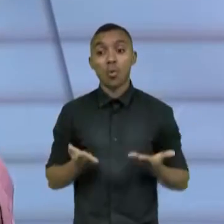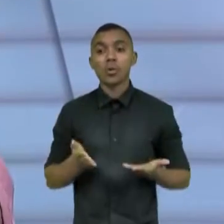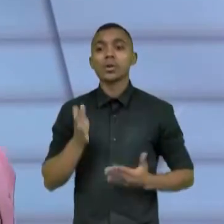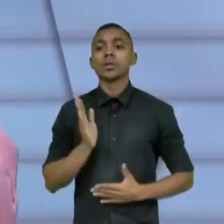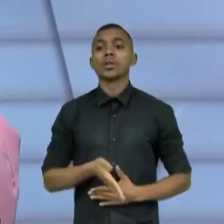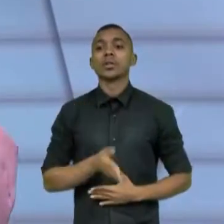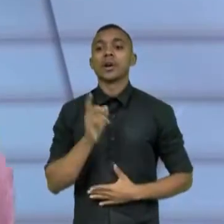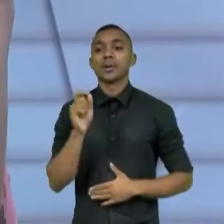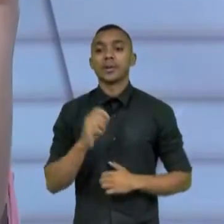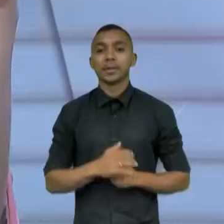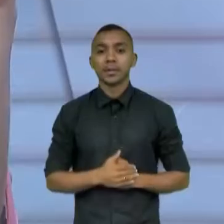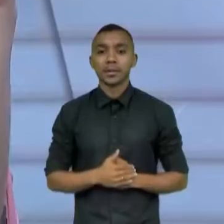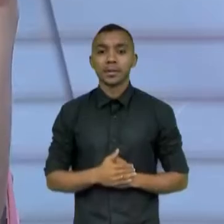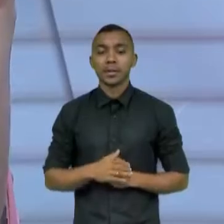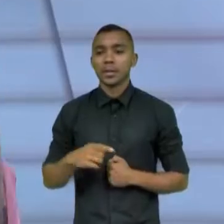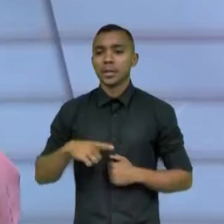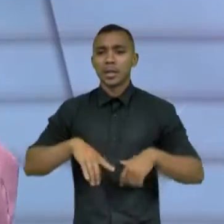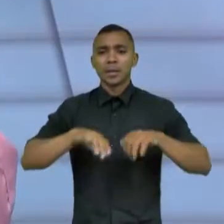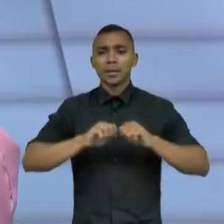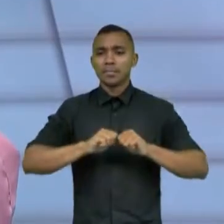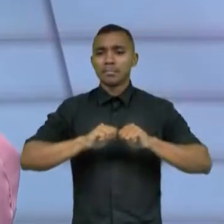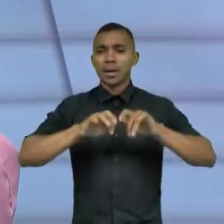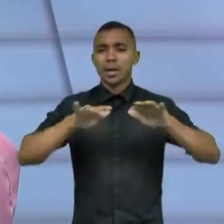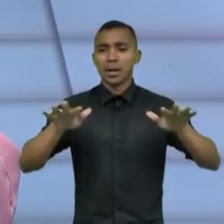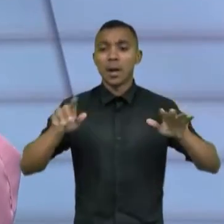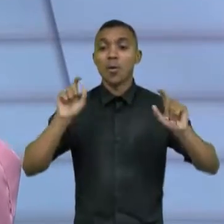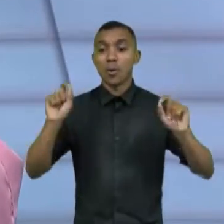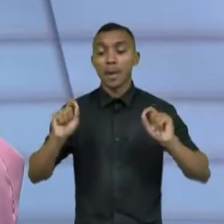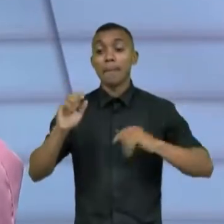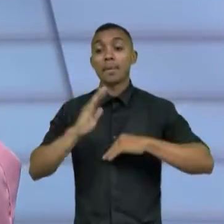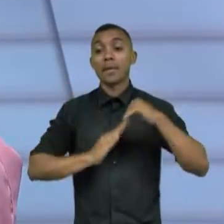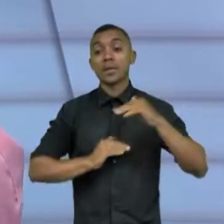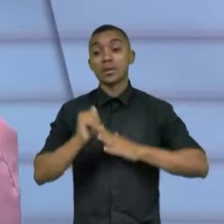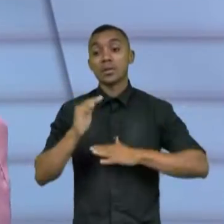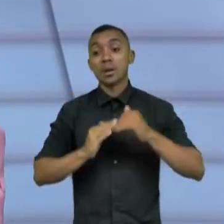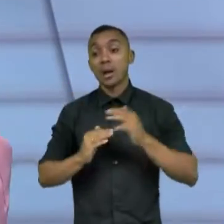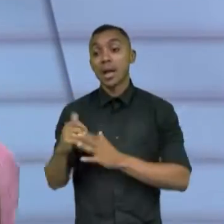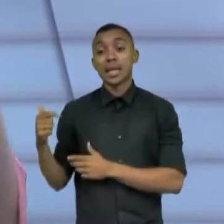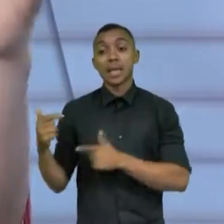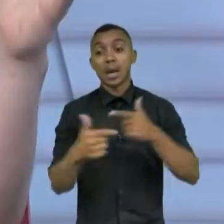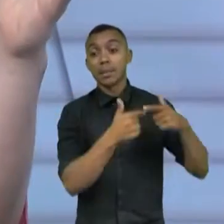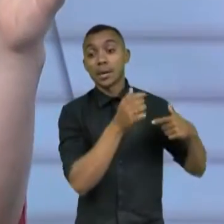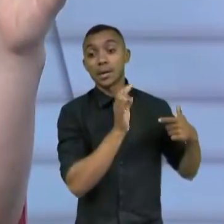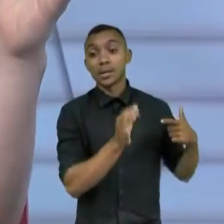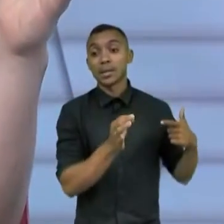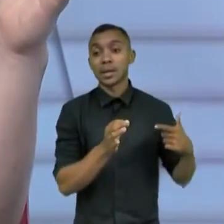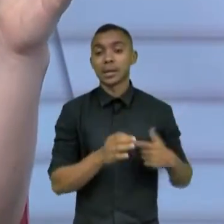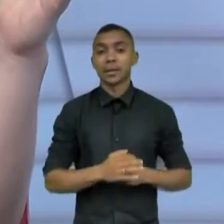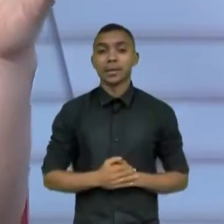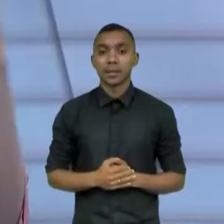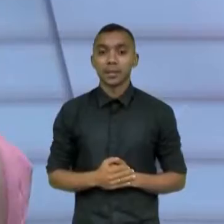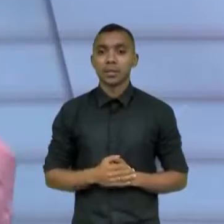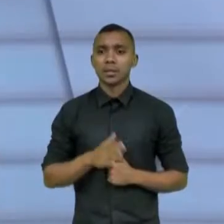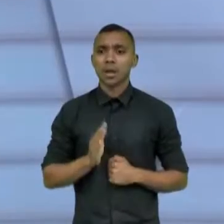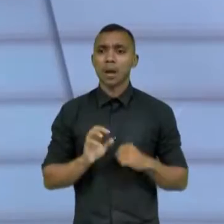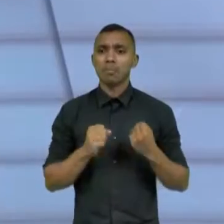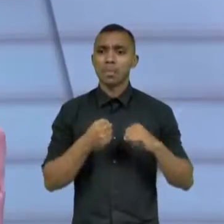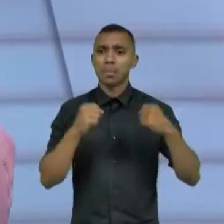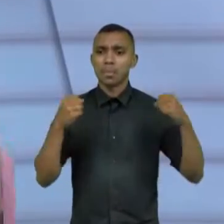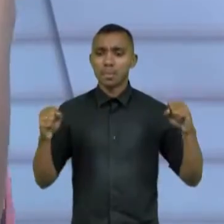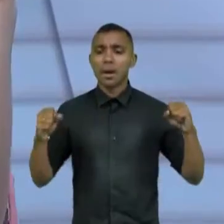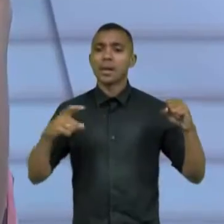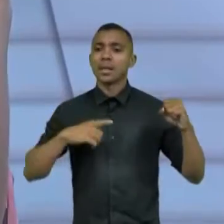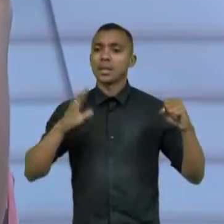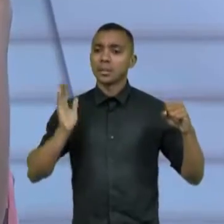que está espalhada pelo mundo inteiro, com profissionais trabalhando lá. E é um negócio fisicamente enorme já, né, mas que tem